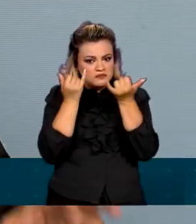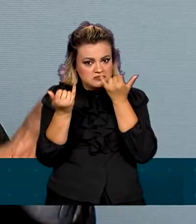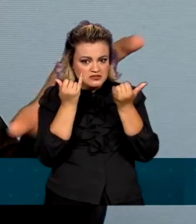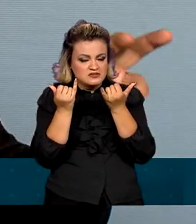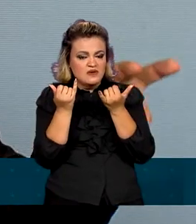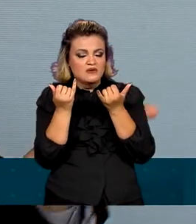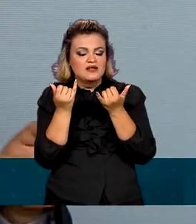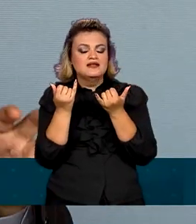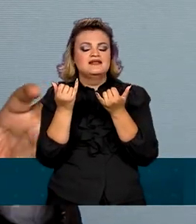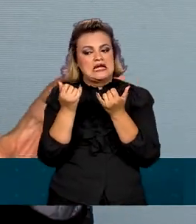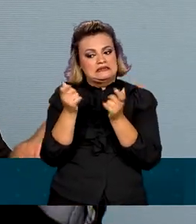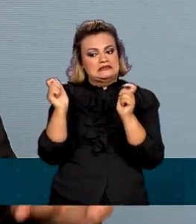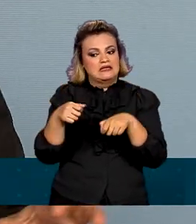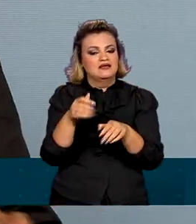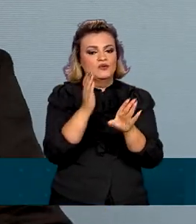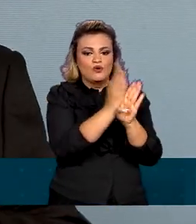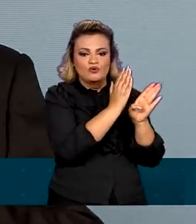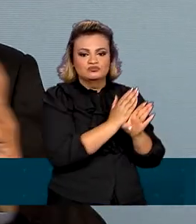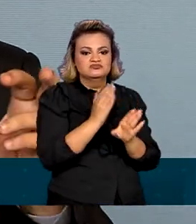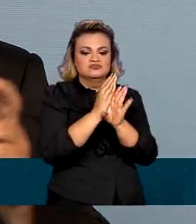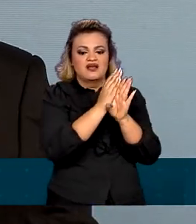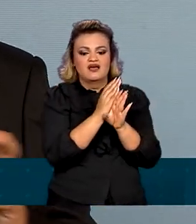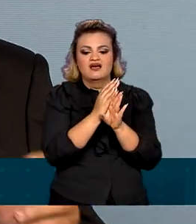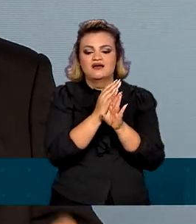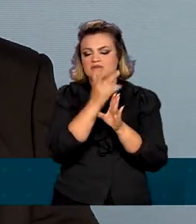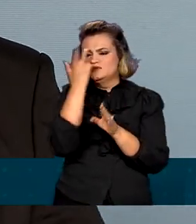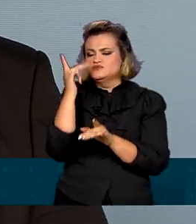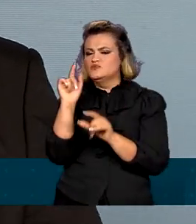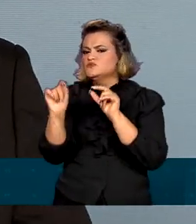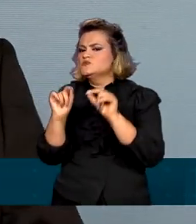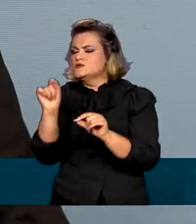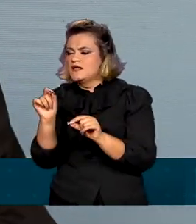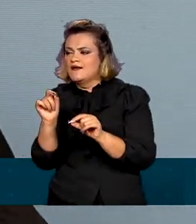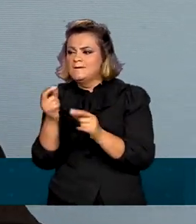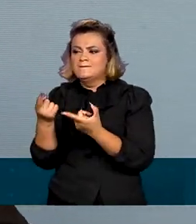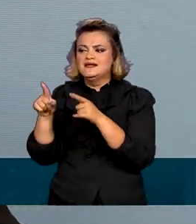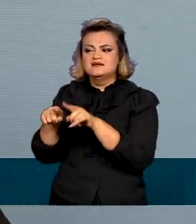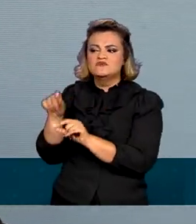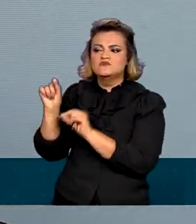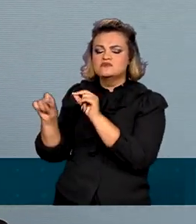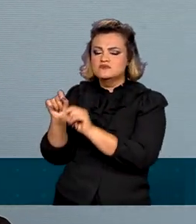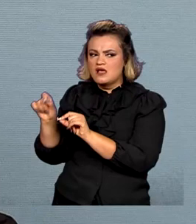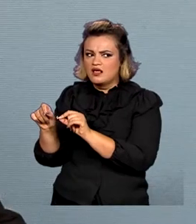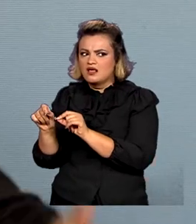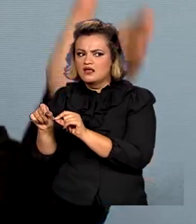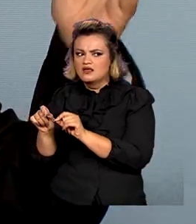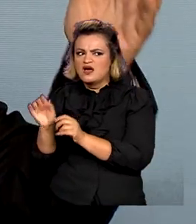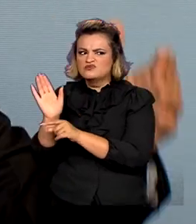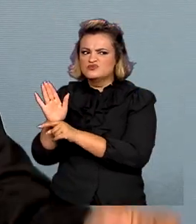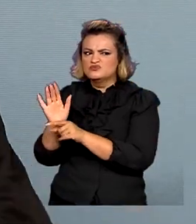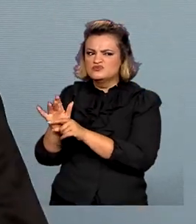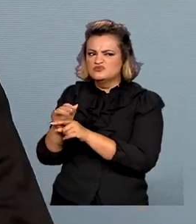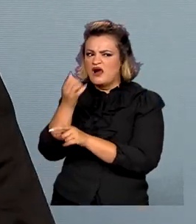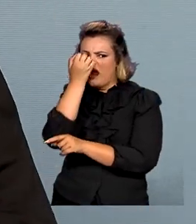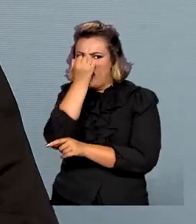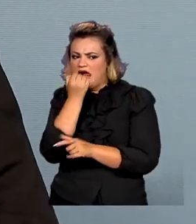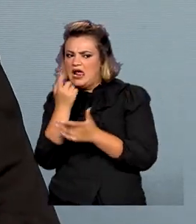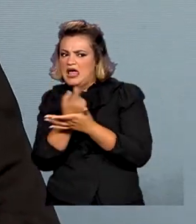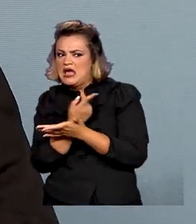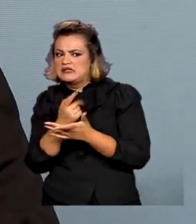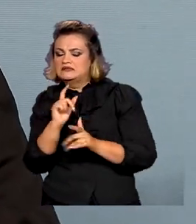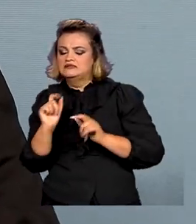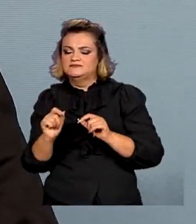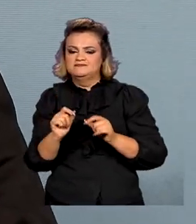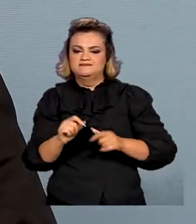haja a identificação de vínculos, de conexões em relação àquilo que ocorreu no dia 8